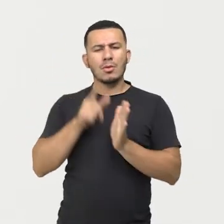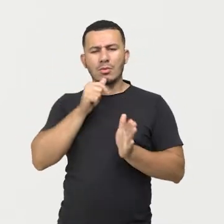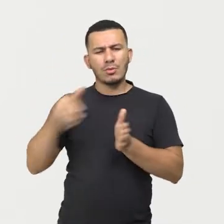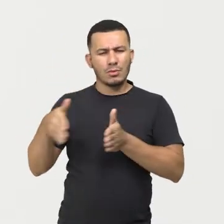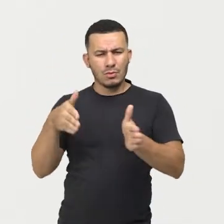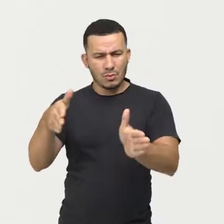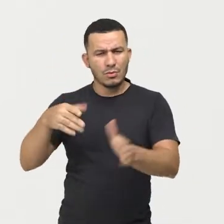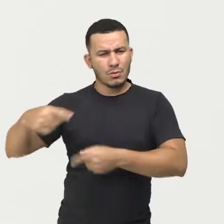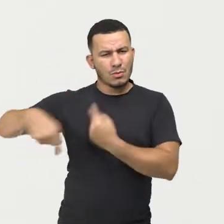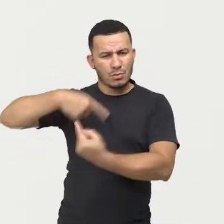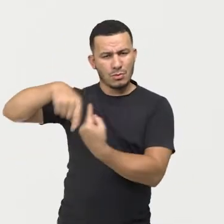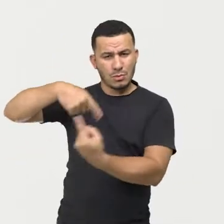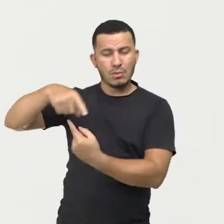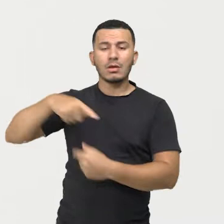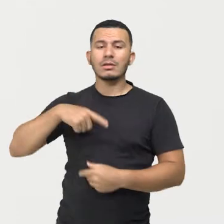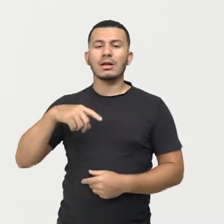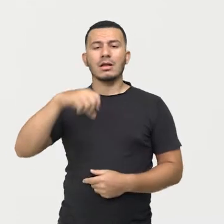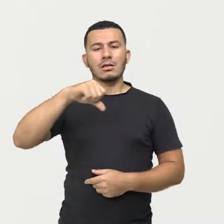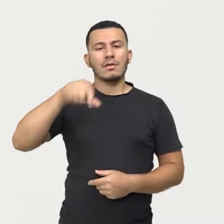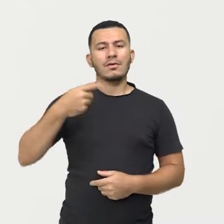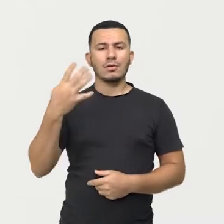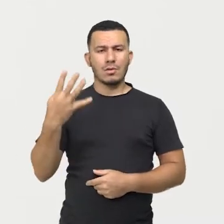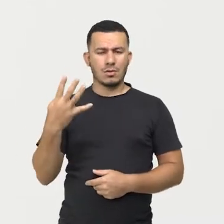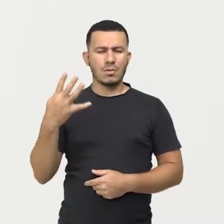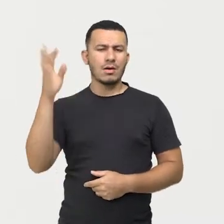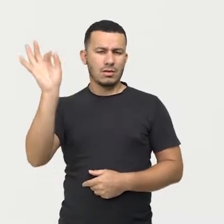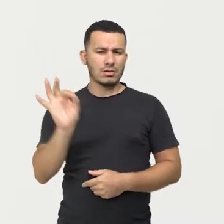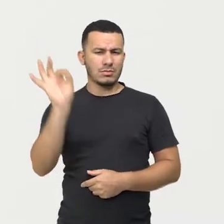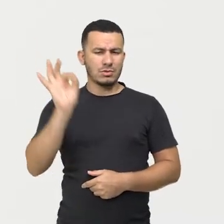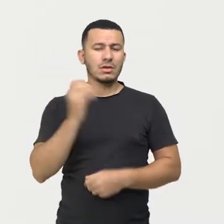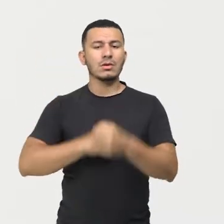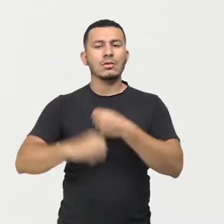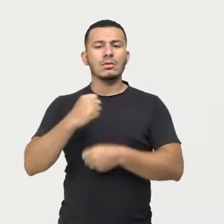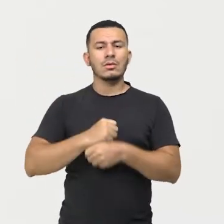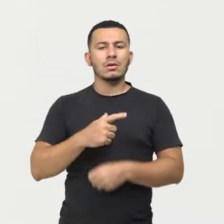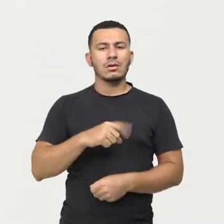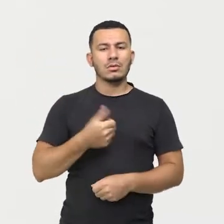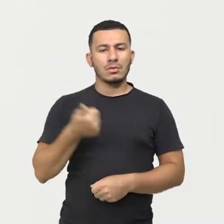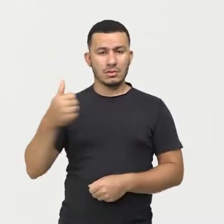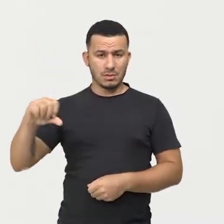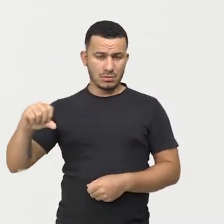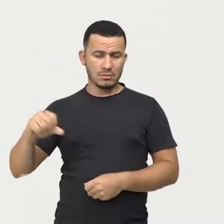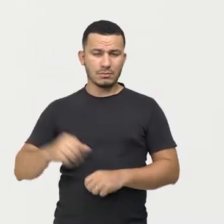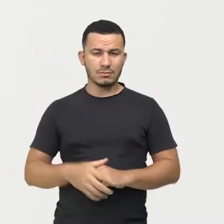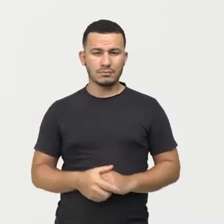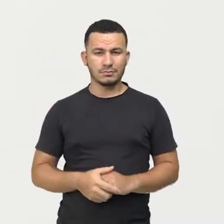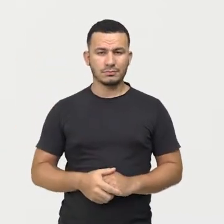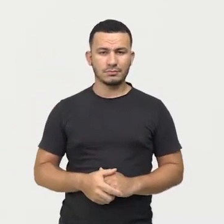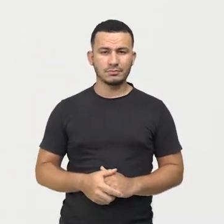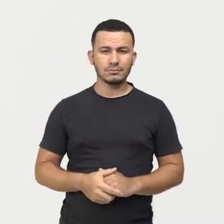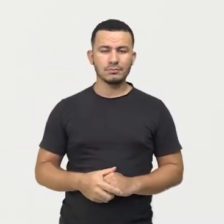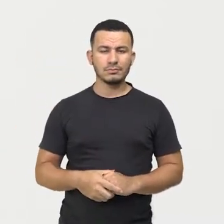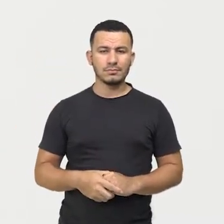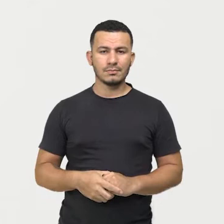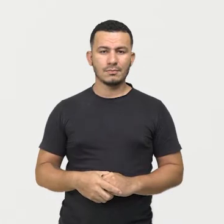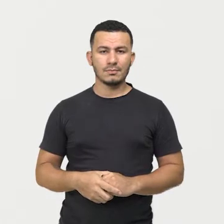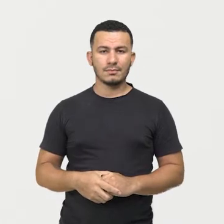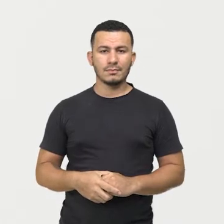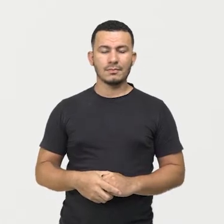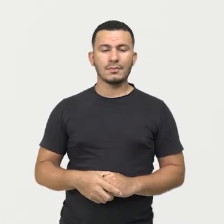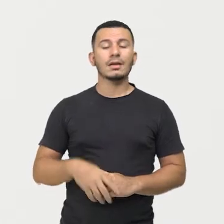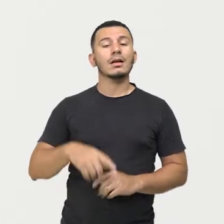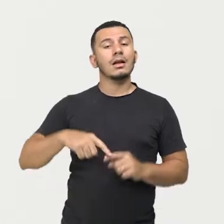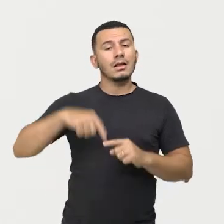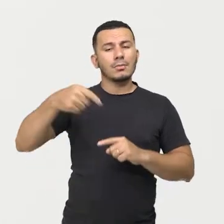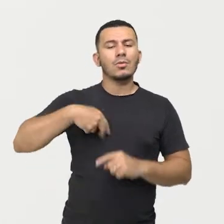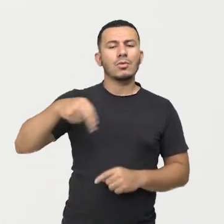foi cerca de 9,4% no ano de 2019. Depois nós temos aqui a região